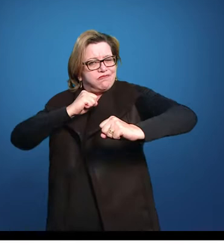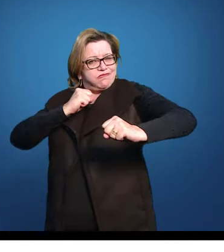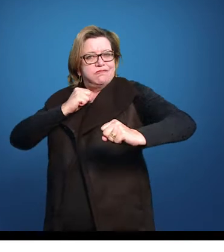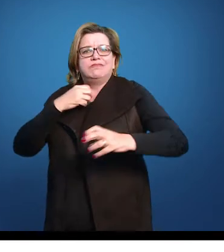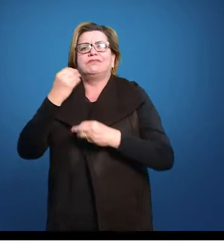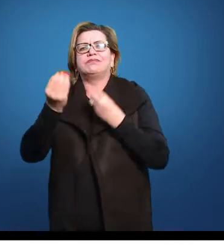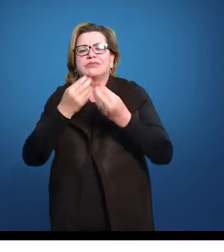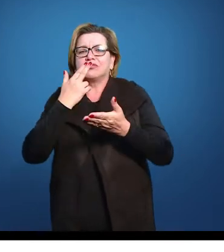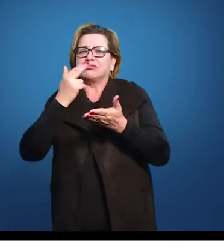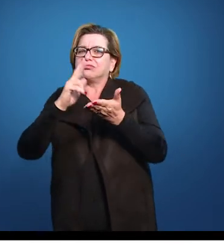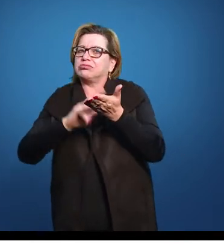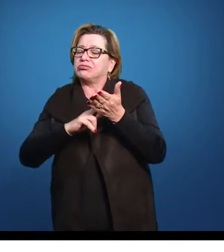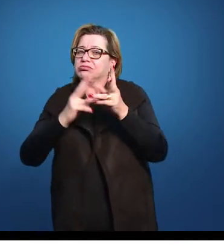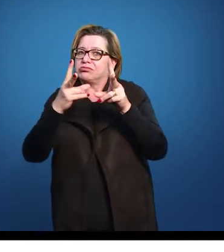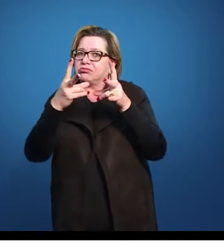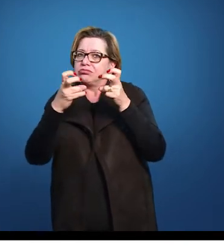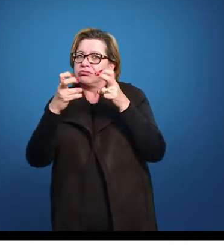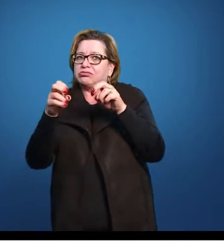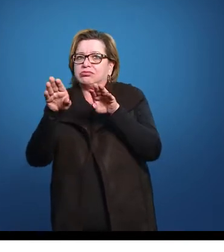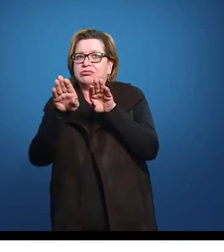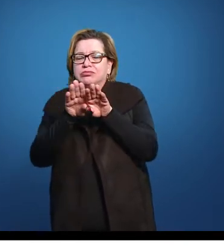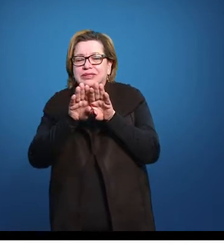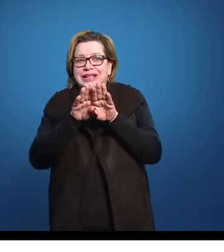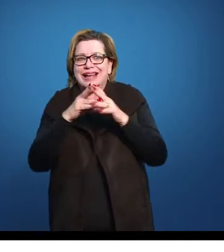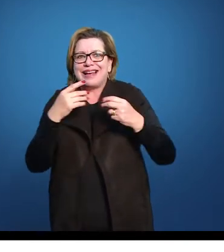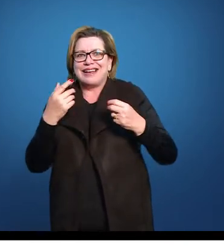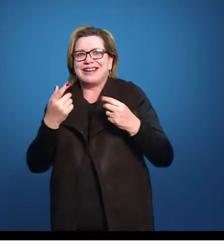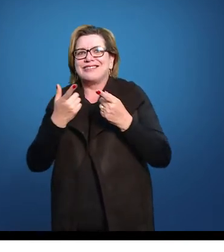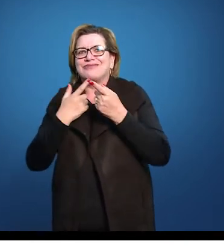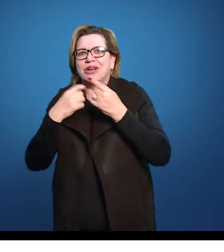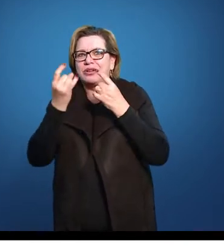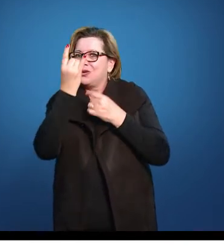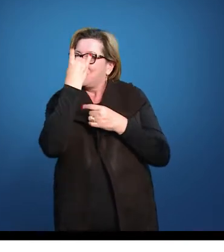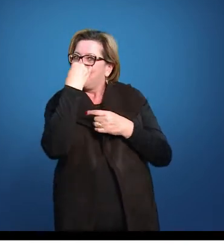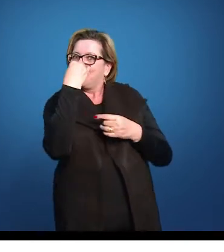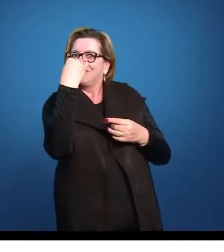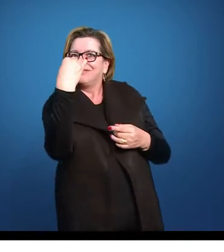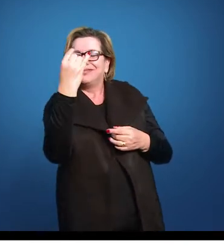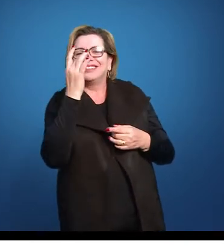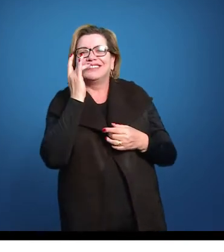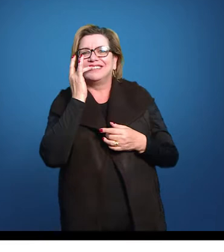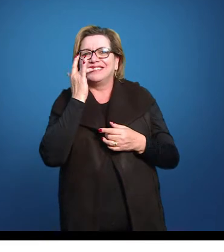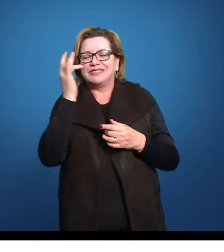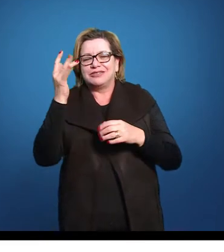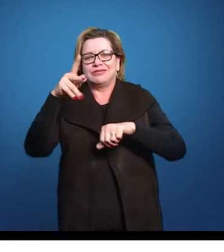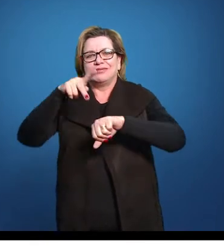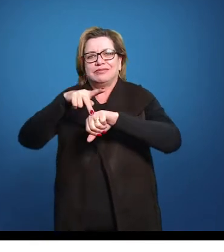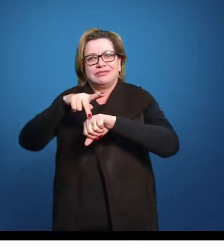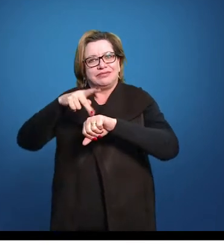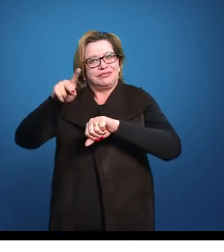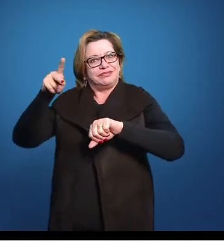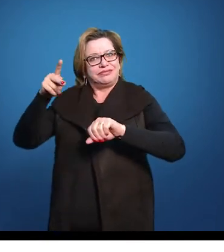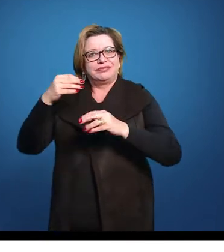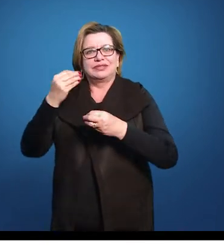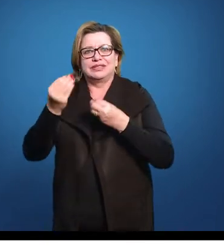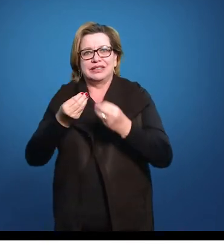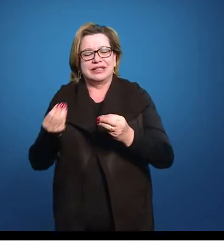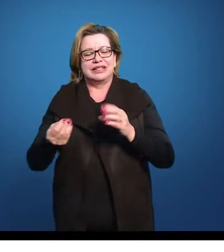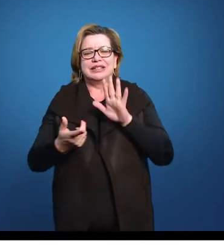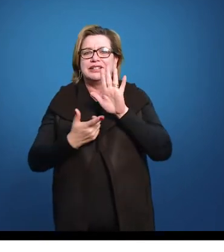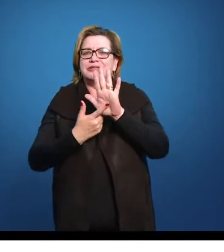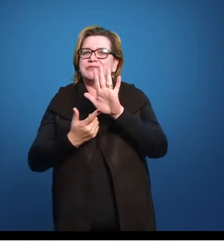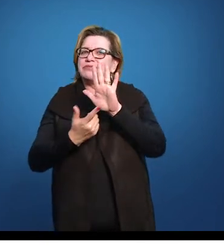consegue perceber na Carta do Caminha também esse interesse em ouro e prata, porque ele vai interpretar os gestos dos indígenas nesse sentido. Olha, ele